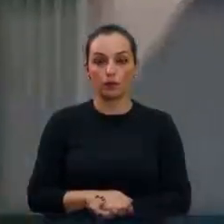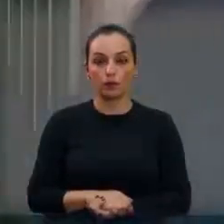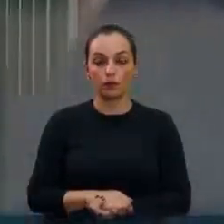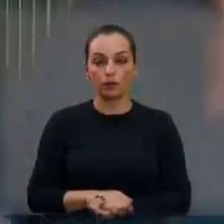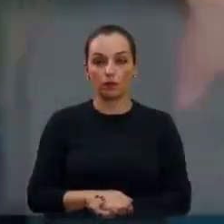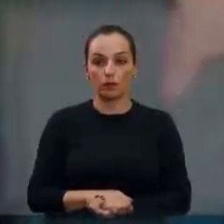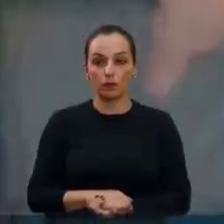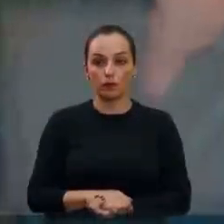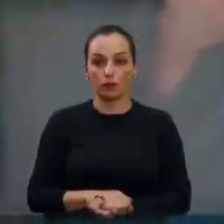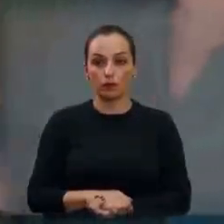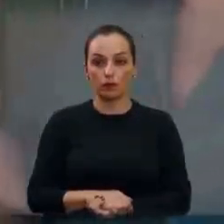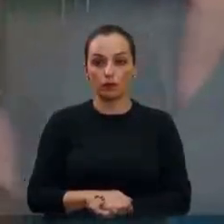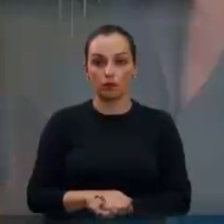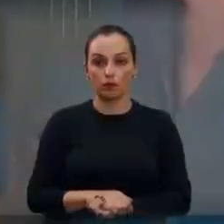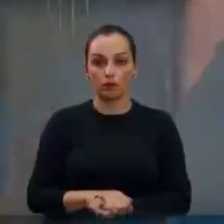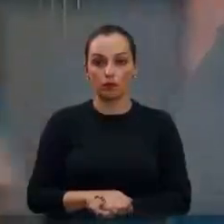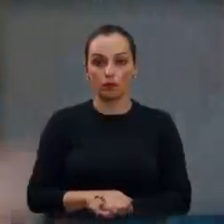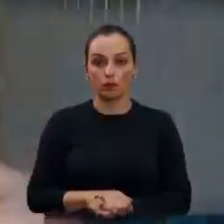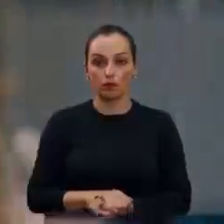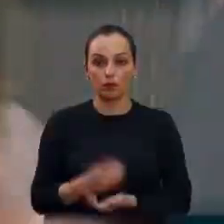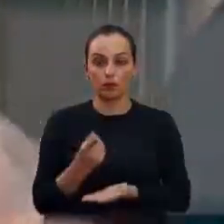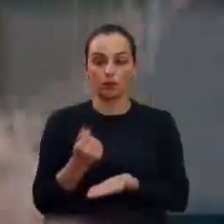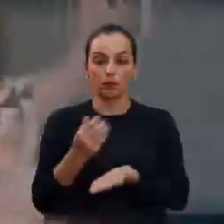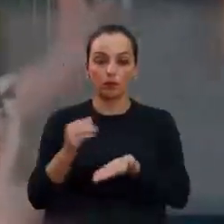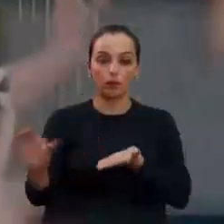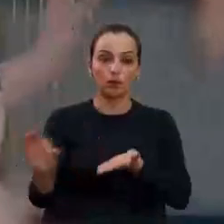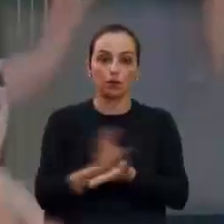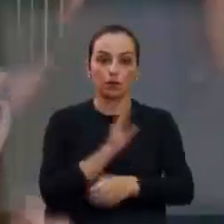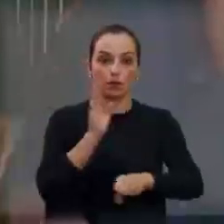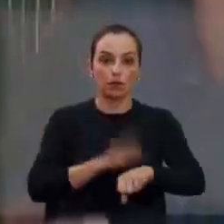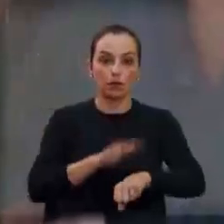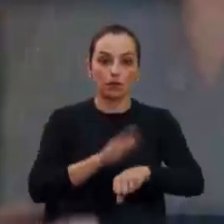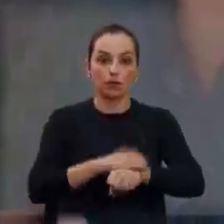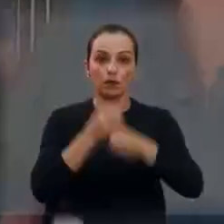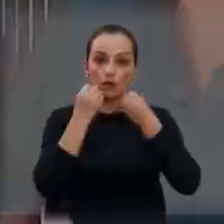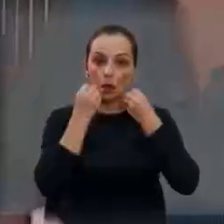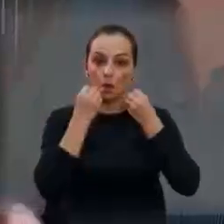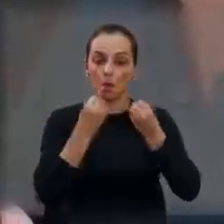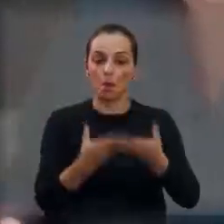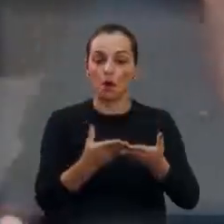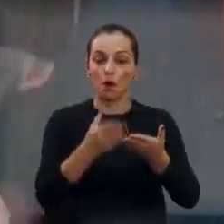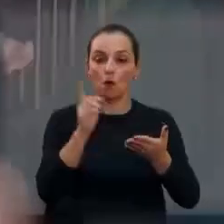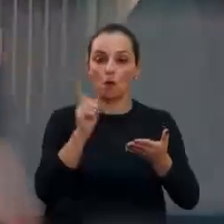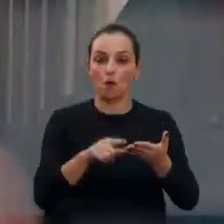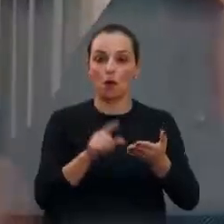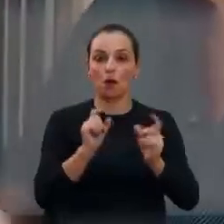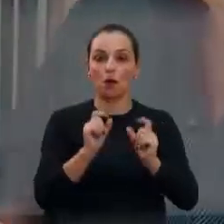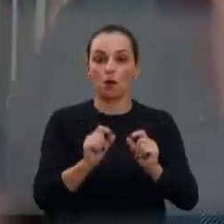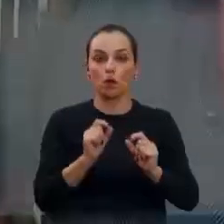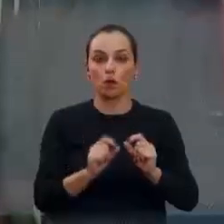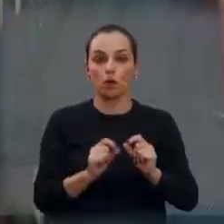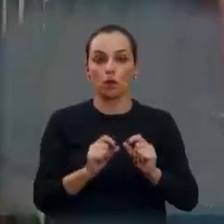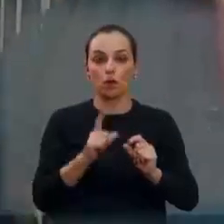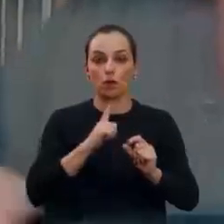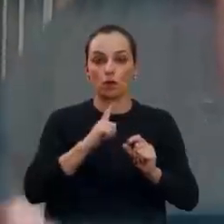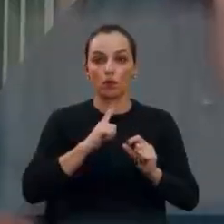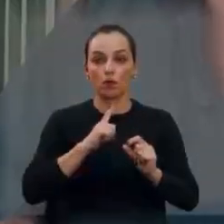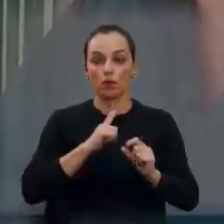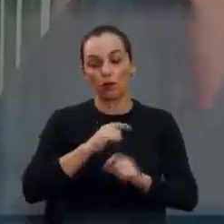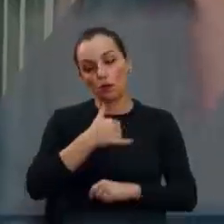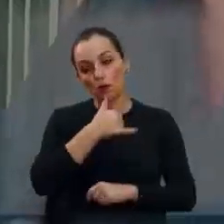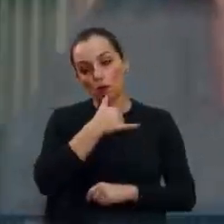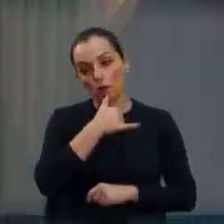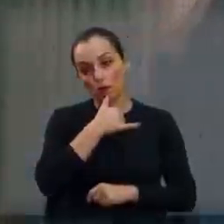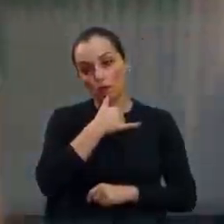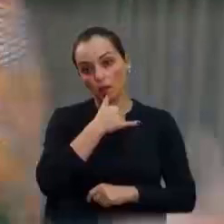Uma emenda que está vindo em boa hora porque vocês participaram do nosso pensamento participativo e, infelizmente,